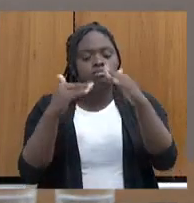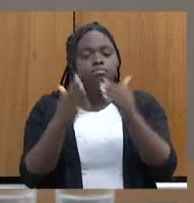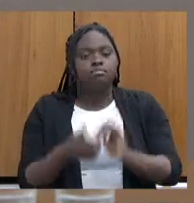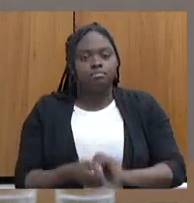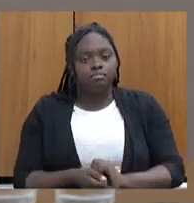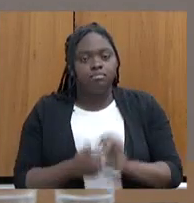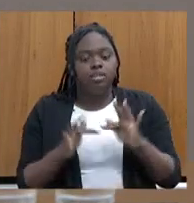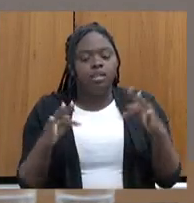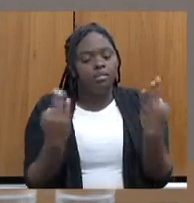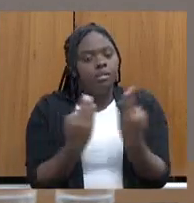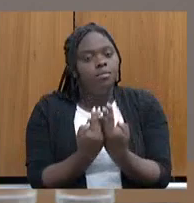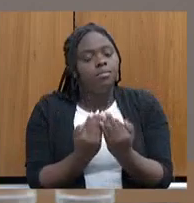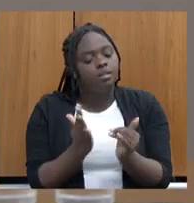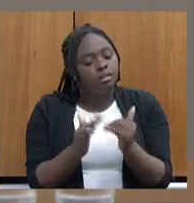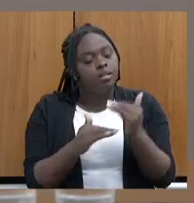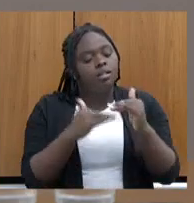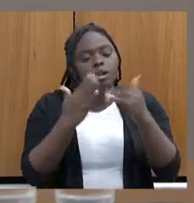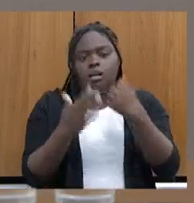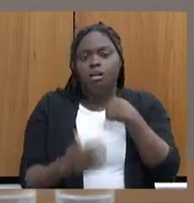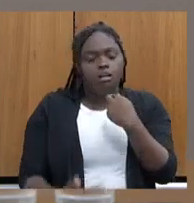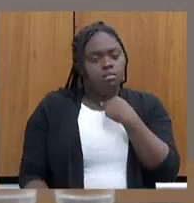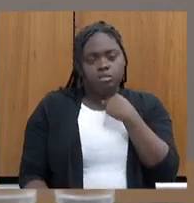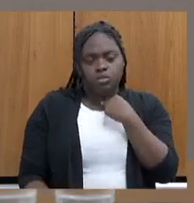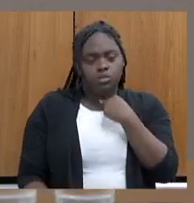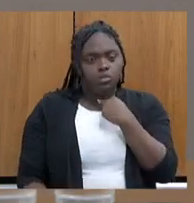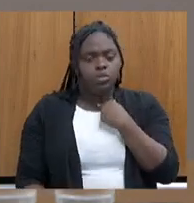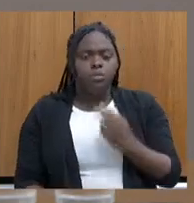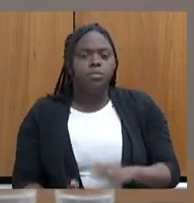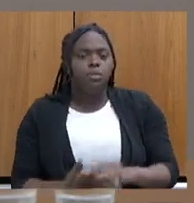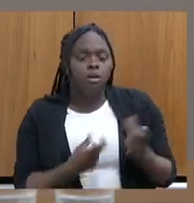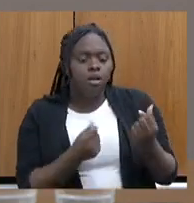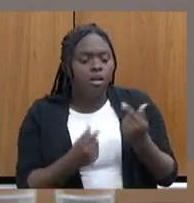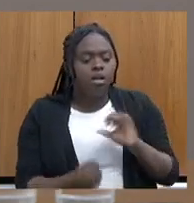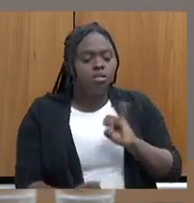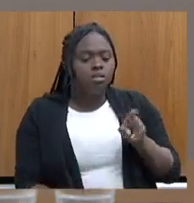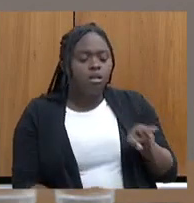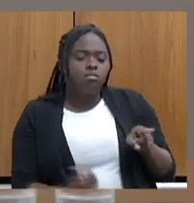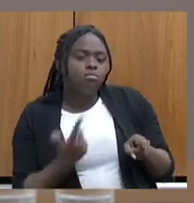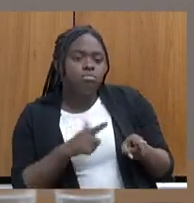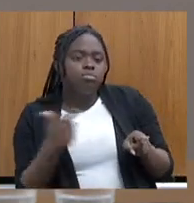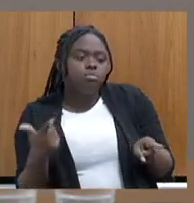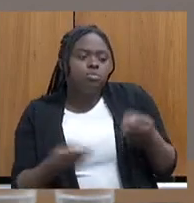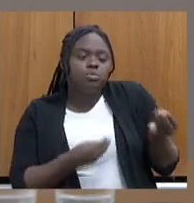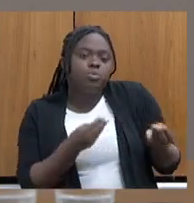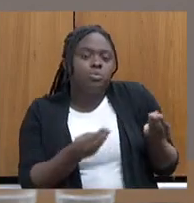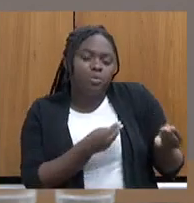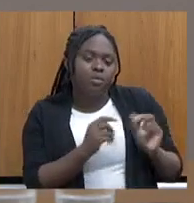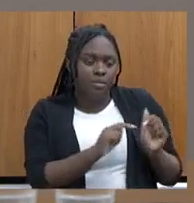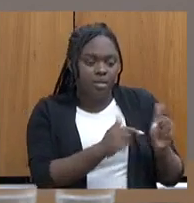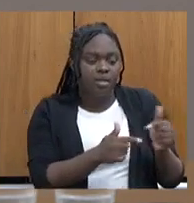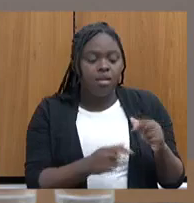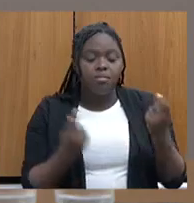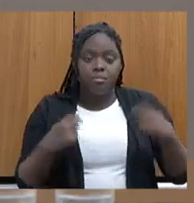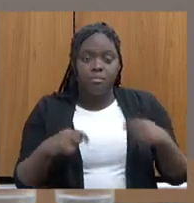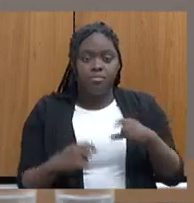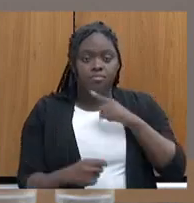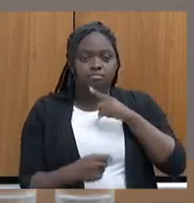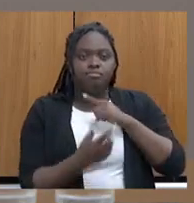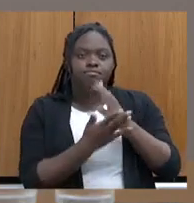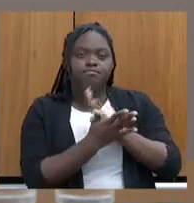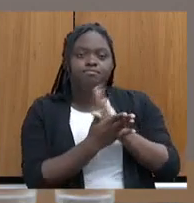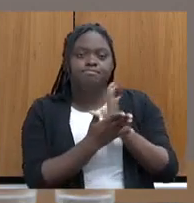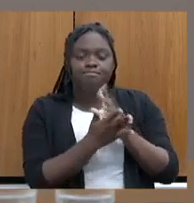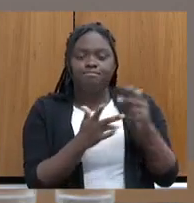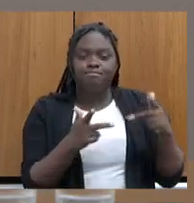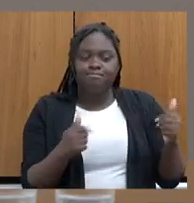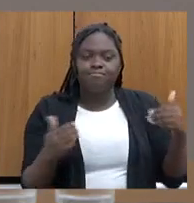vai fazer essa trilha. Eu não posso que ela tenha renda se ela não tiver condições básicas. Ela precisa ter alguma coisa nessa